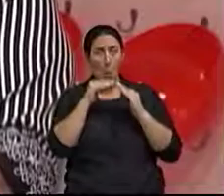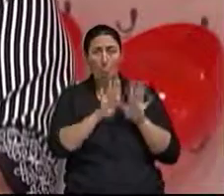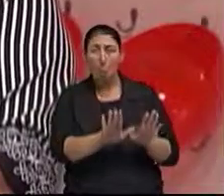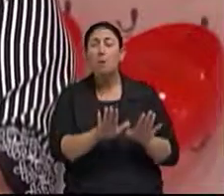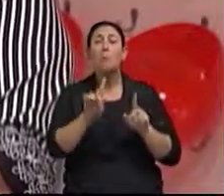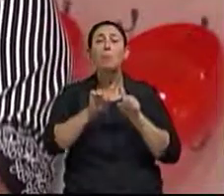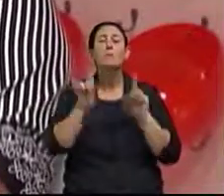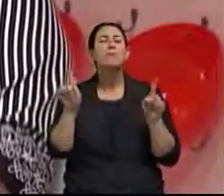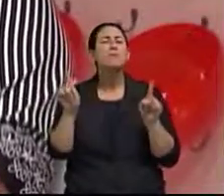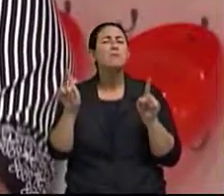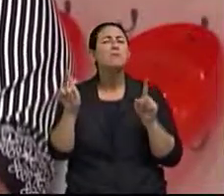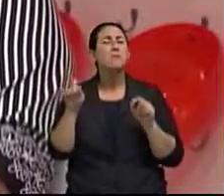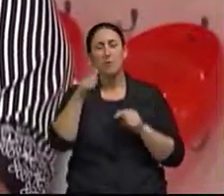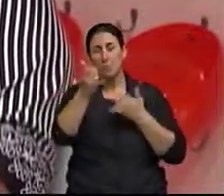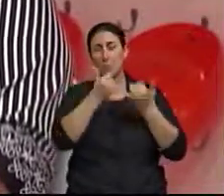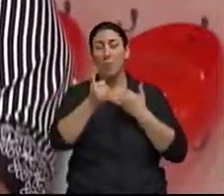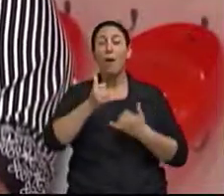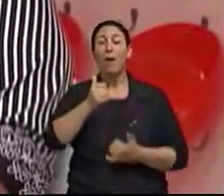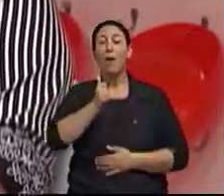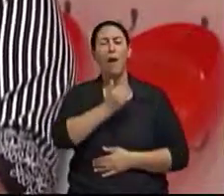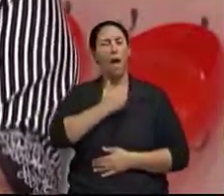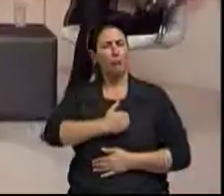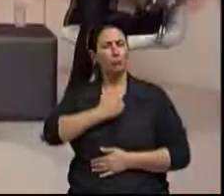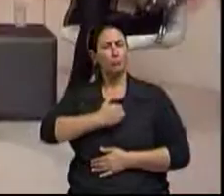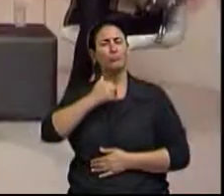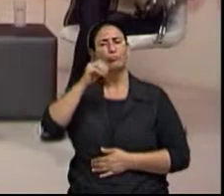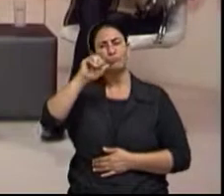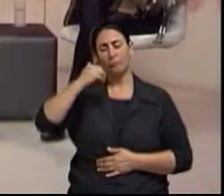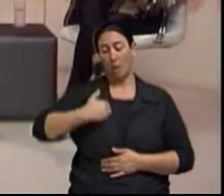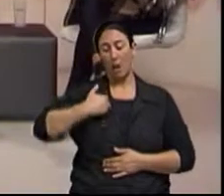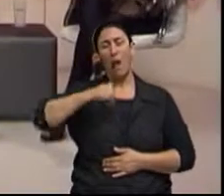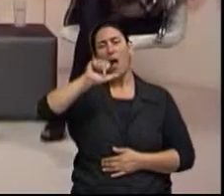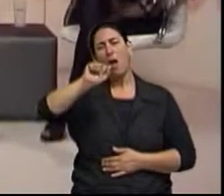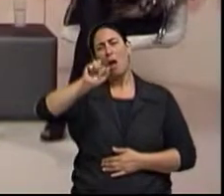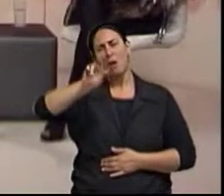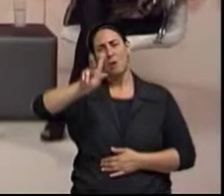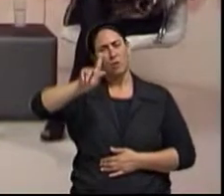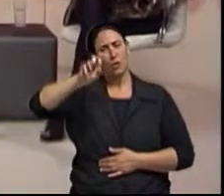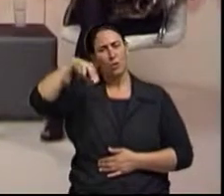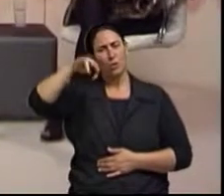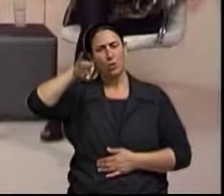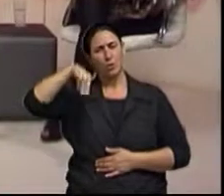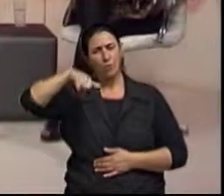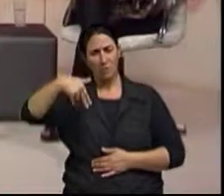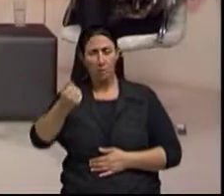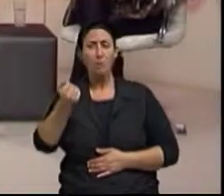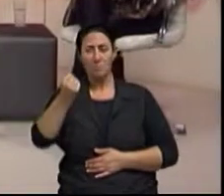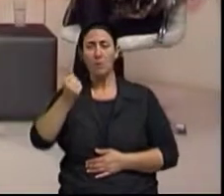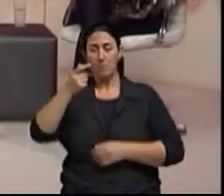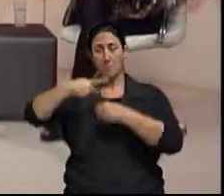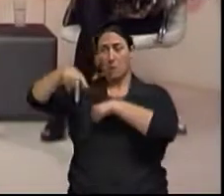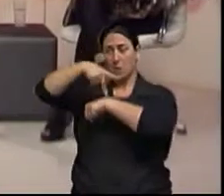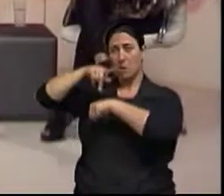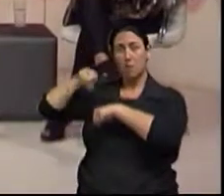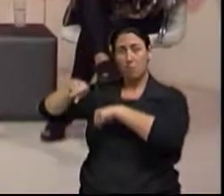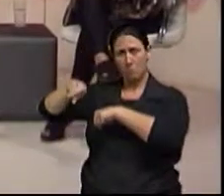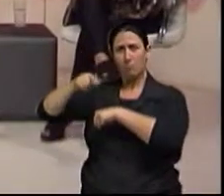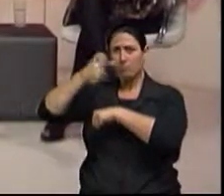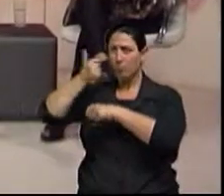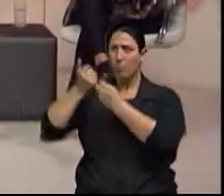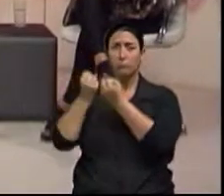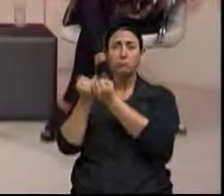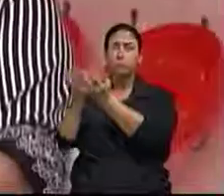mas se nós pegarmos a Argentina inteira e colocarmos dentro do Brasil, é exatamente o que nós temos de velhos hoje.